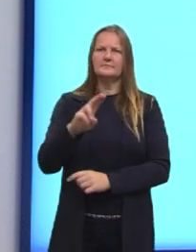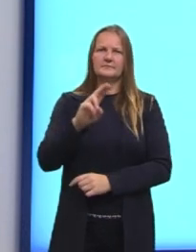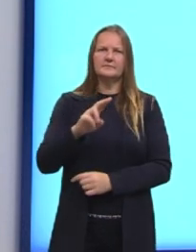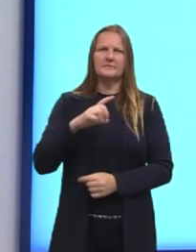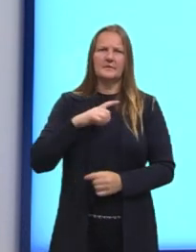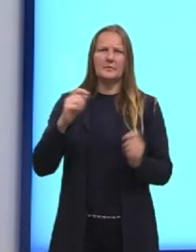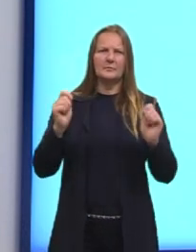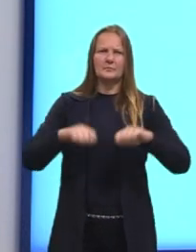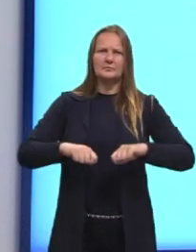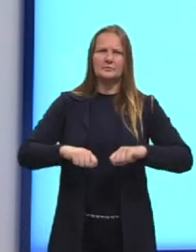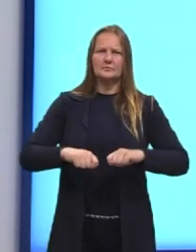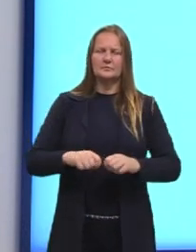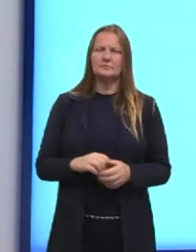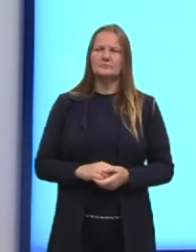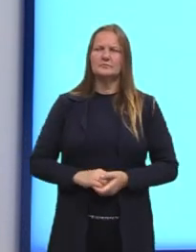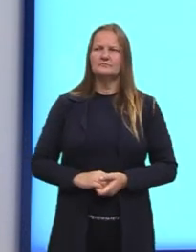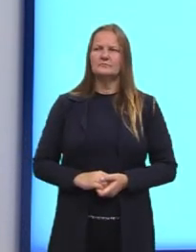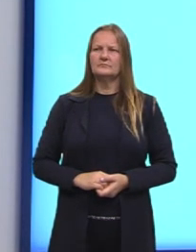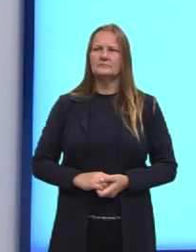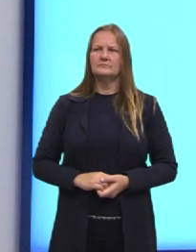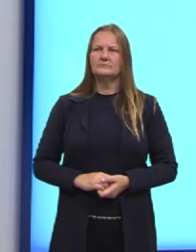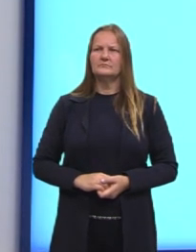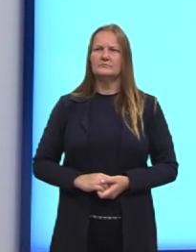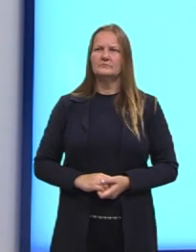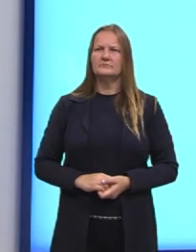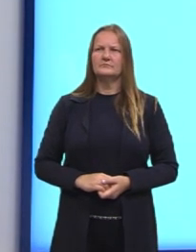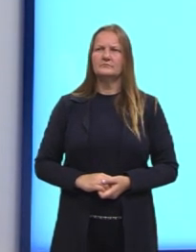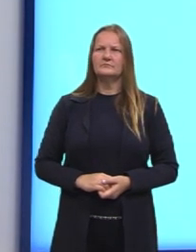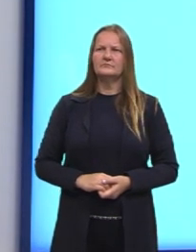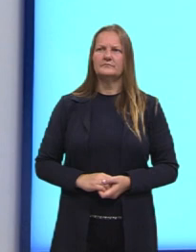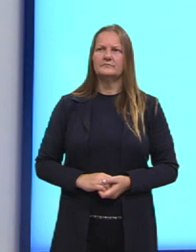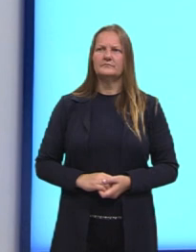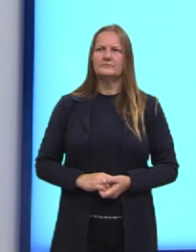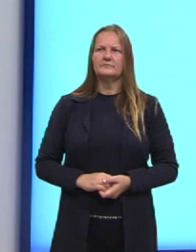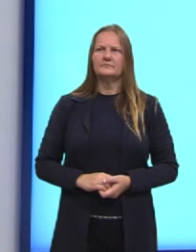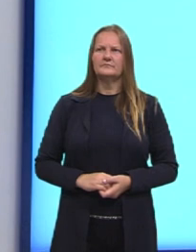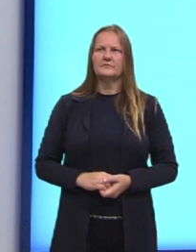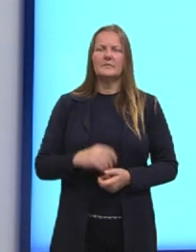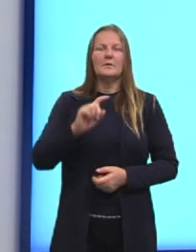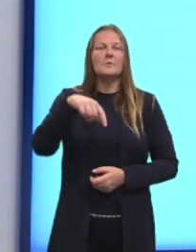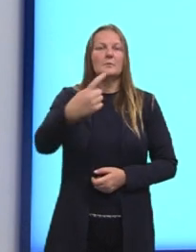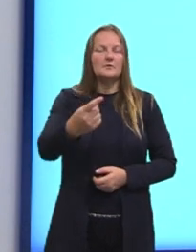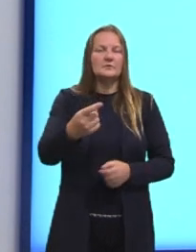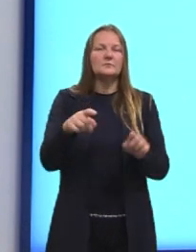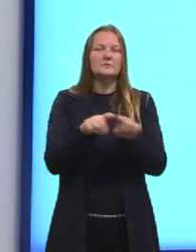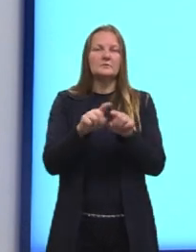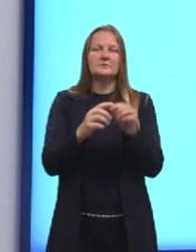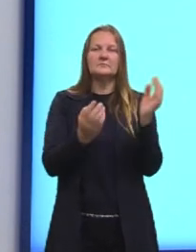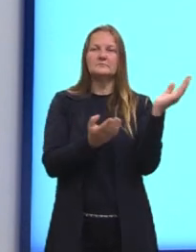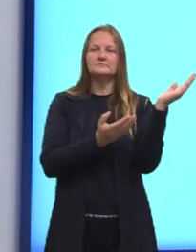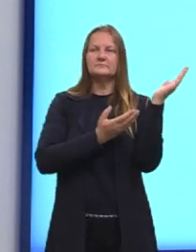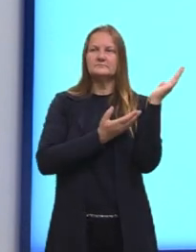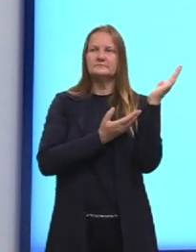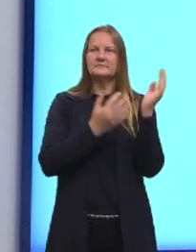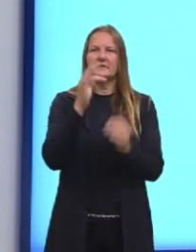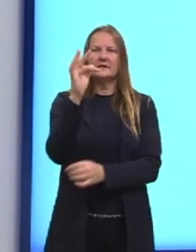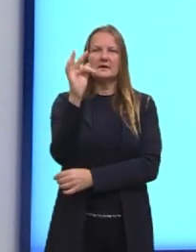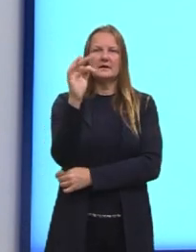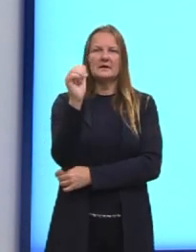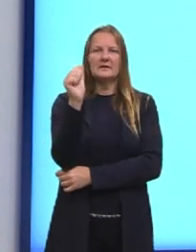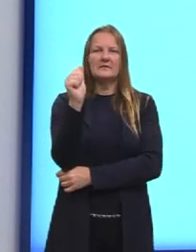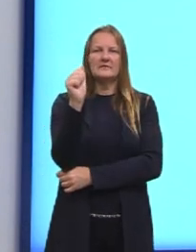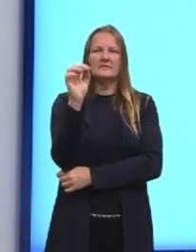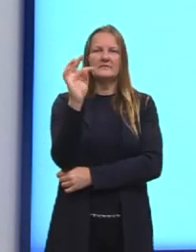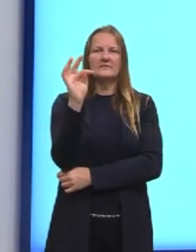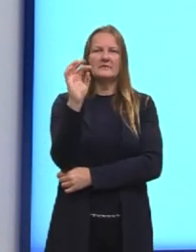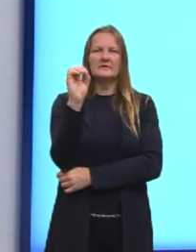possibilidades possíveis. Aí nós temos o próximo passo, que é o fatorial. E